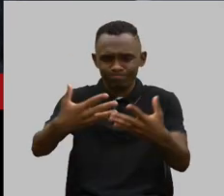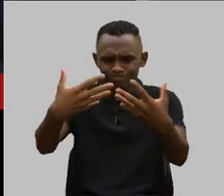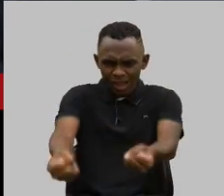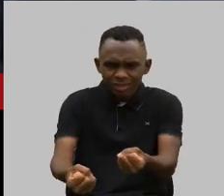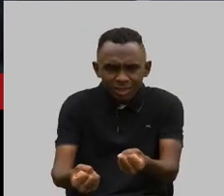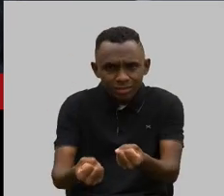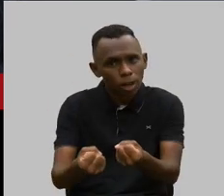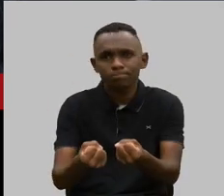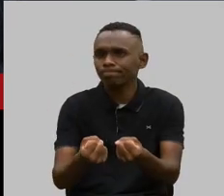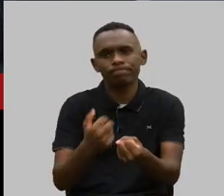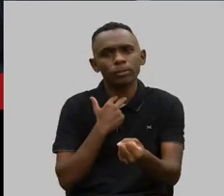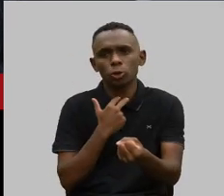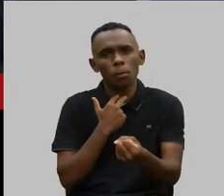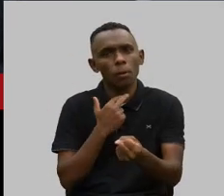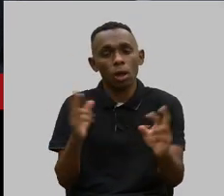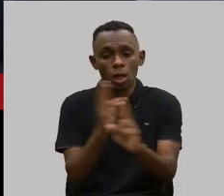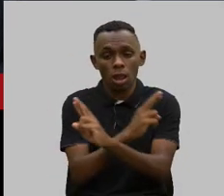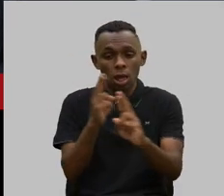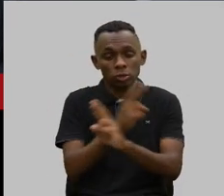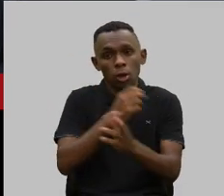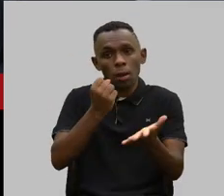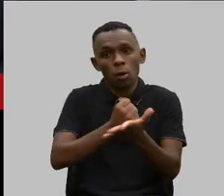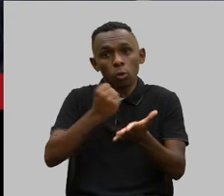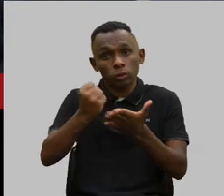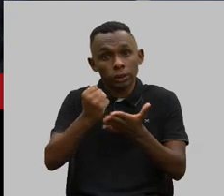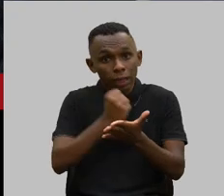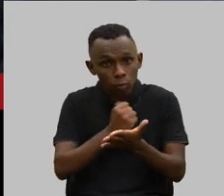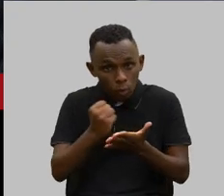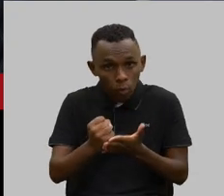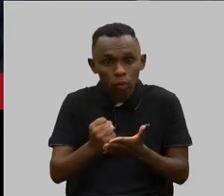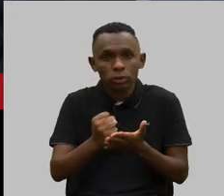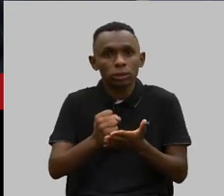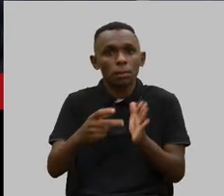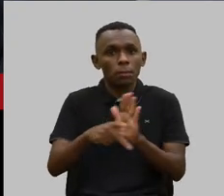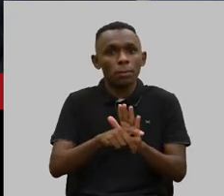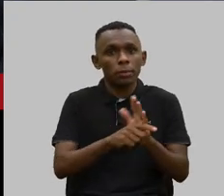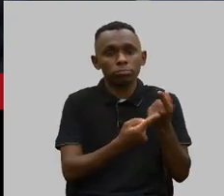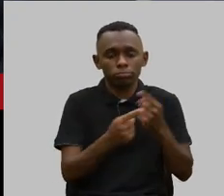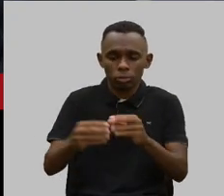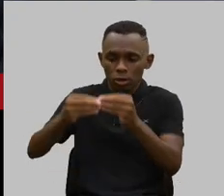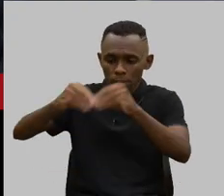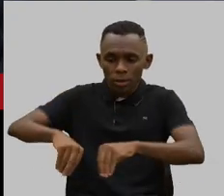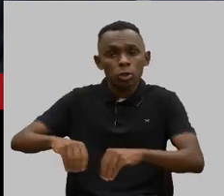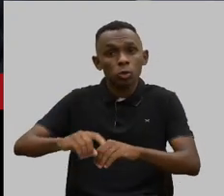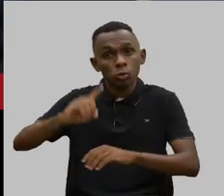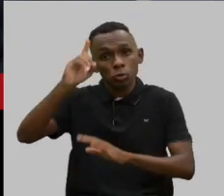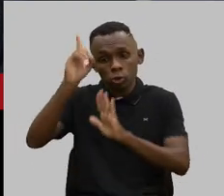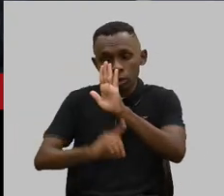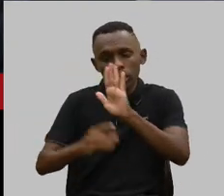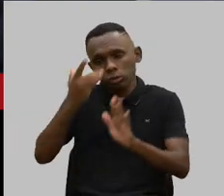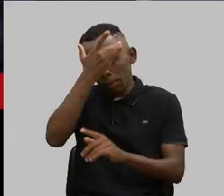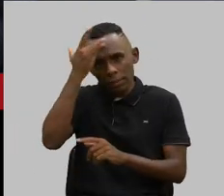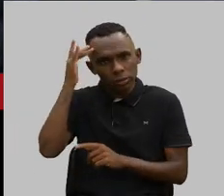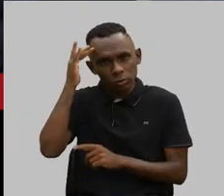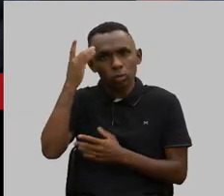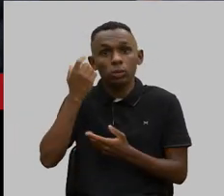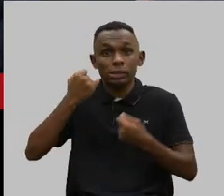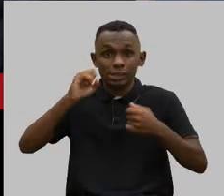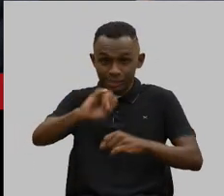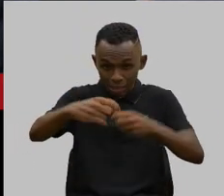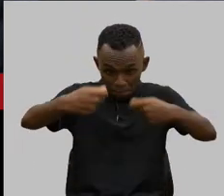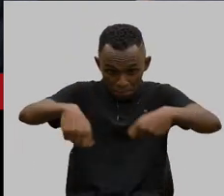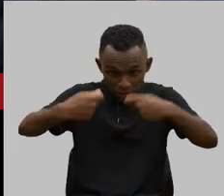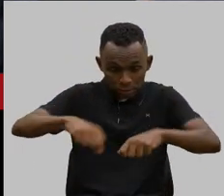que relações contratuais ofendam os direitos das pessoas. Então, se for necessário